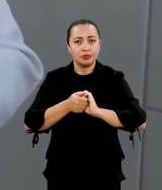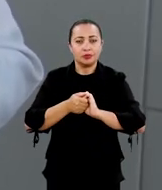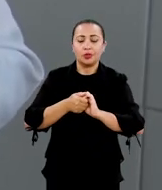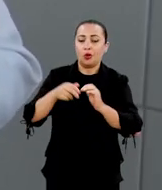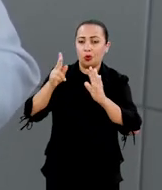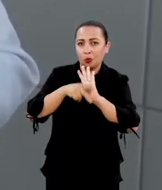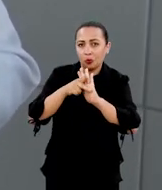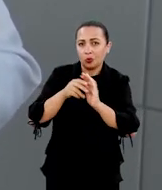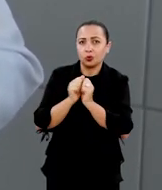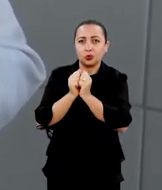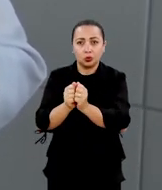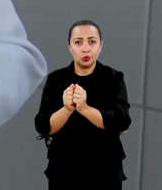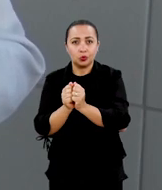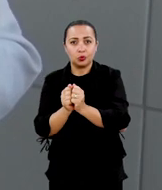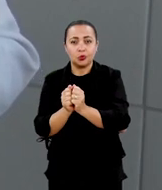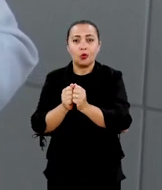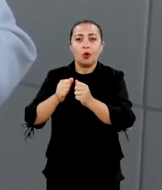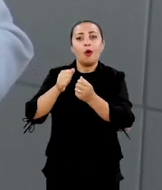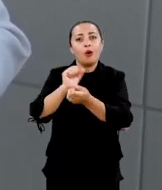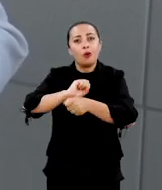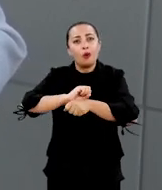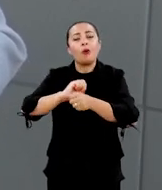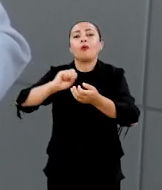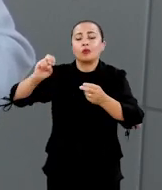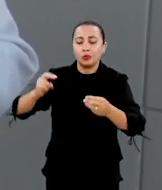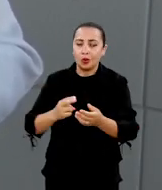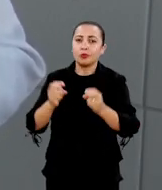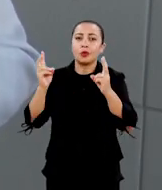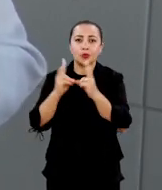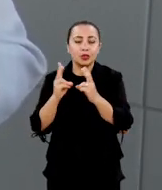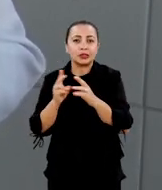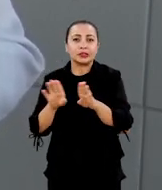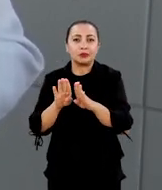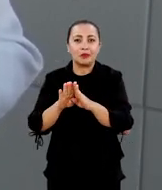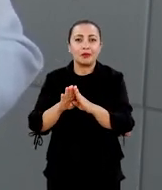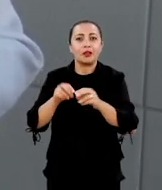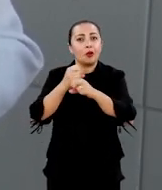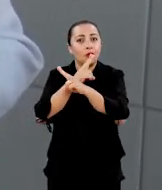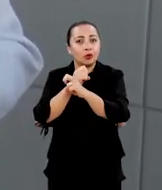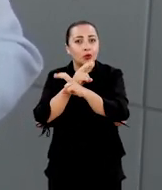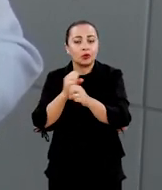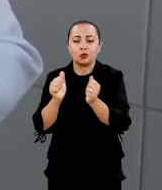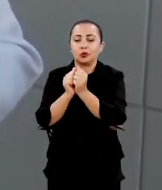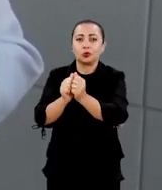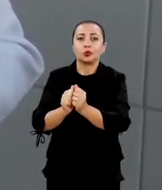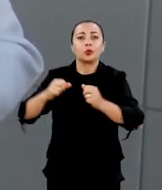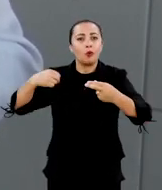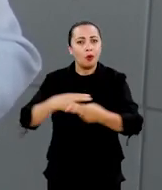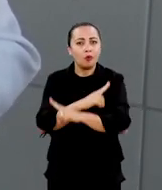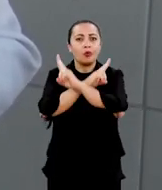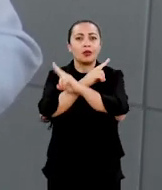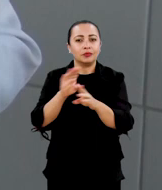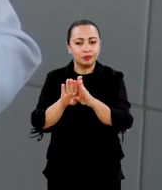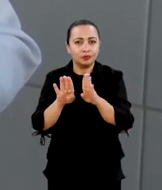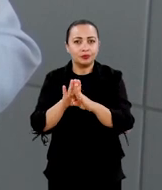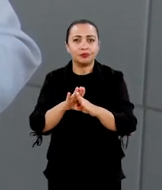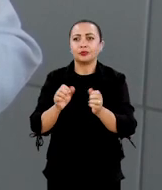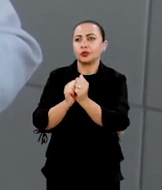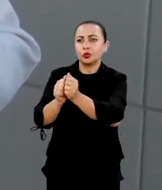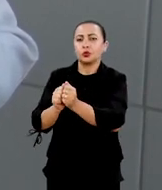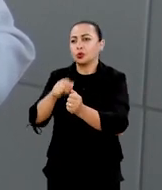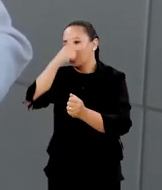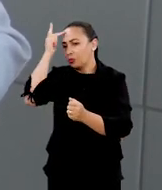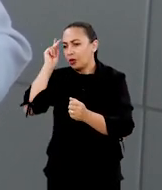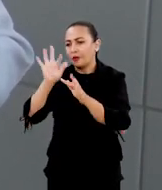parceria com a UESC, então é uma parceria muito forte com a UESB, e a gente tem também a parceria com